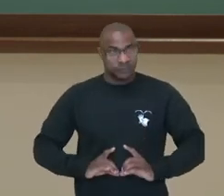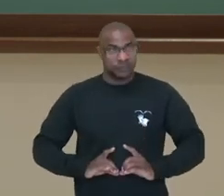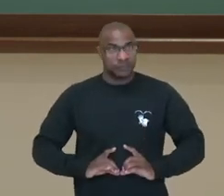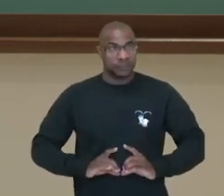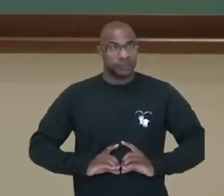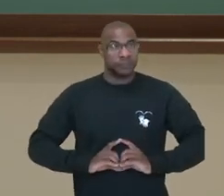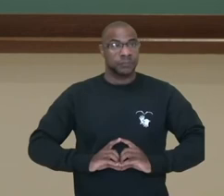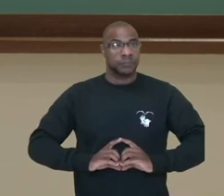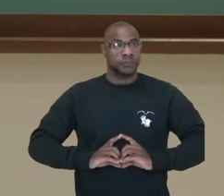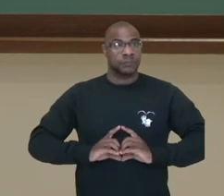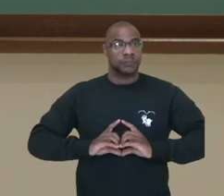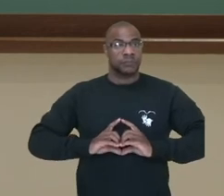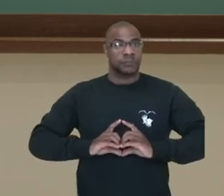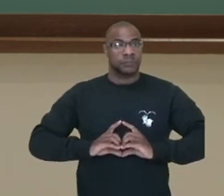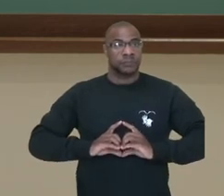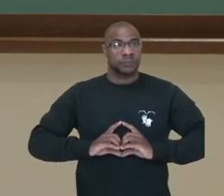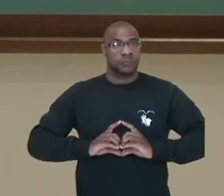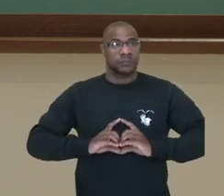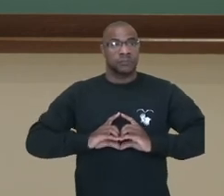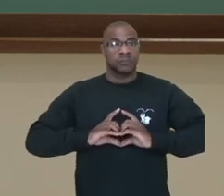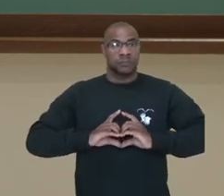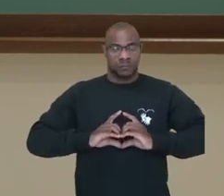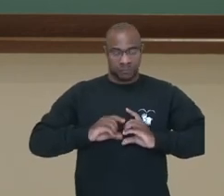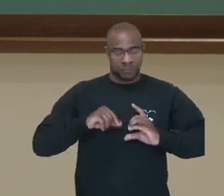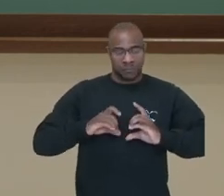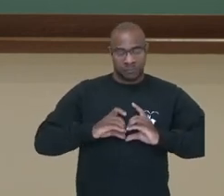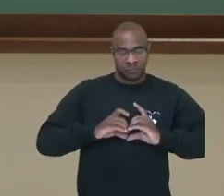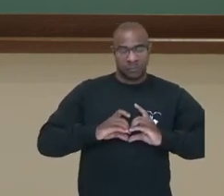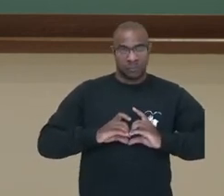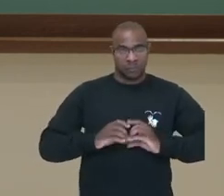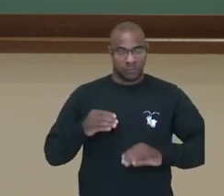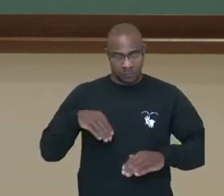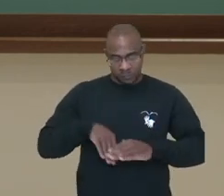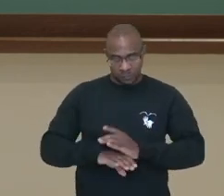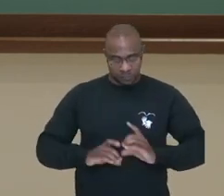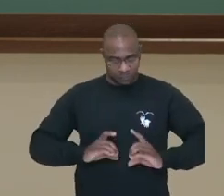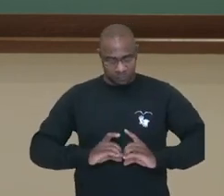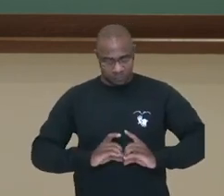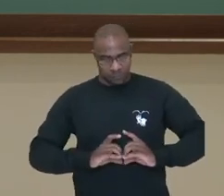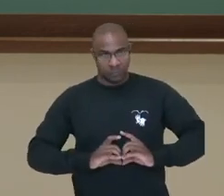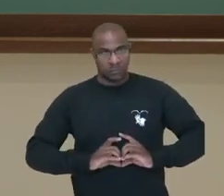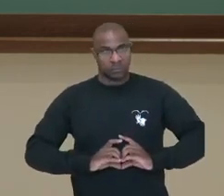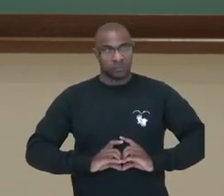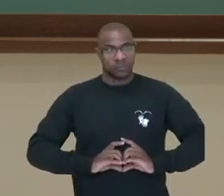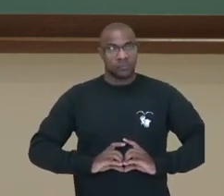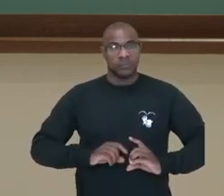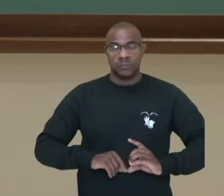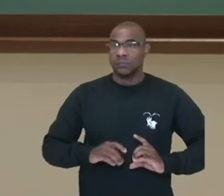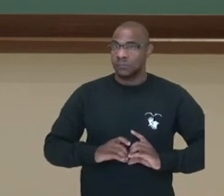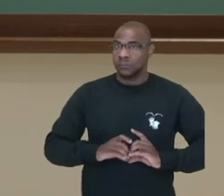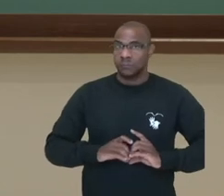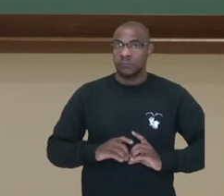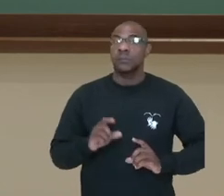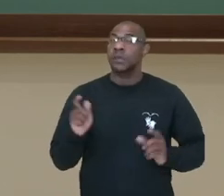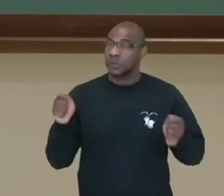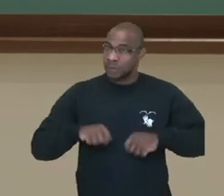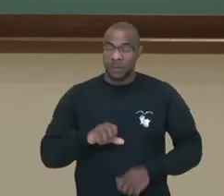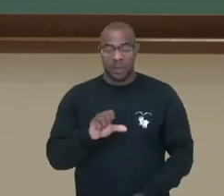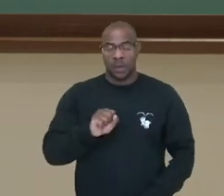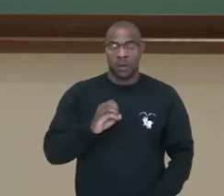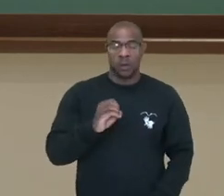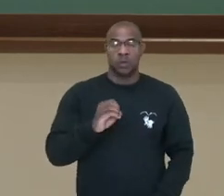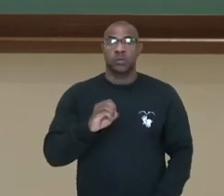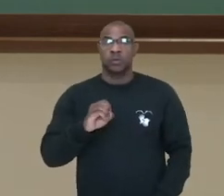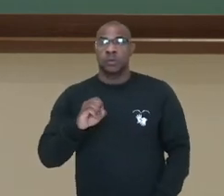ser armazenada aqui na bexiga, que é um órgão muscular. Consegue armazenar até em torno de 800 ml de